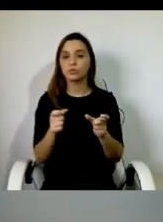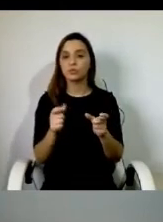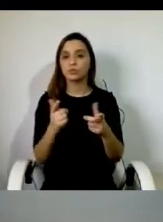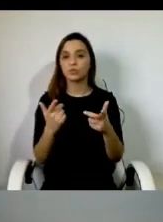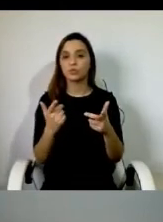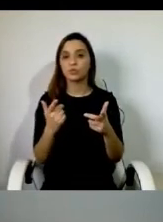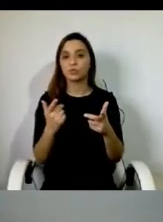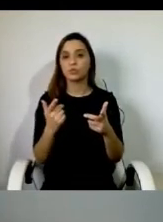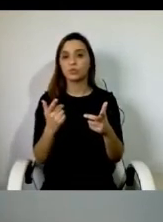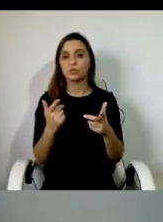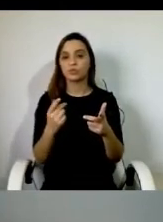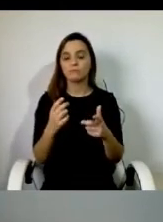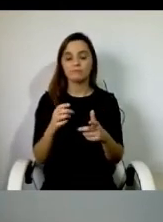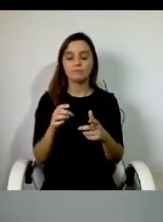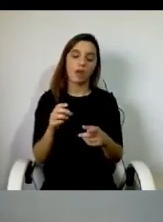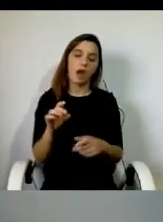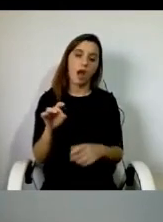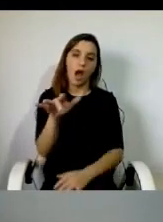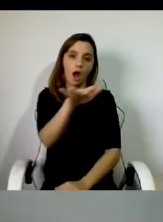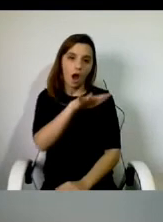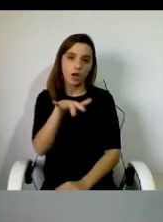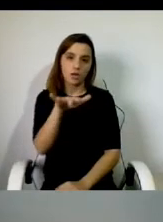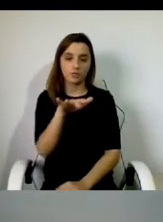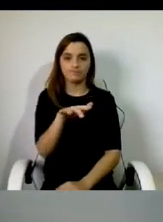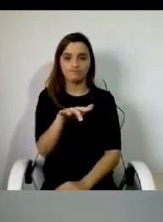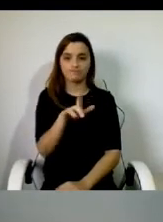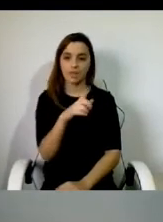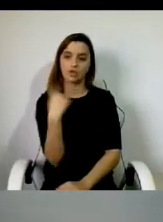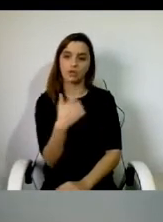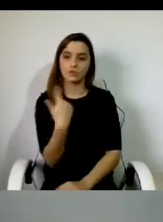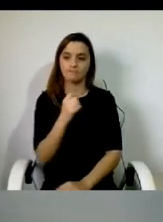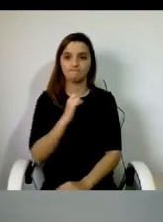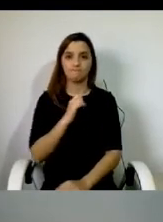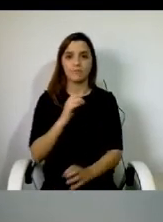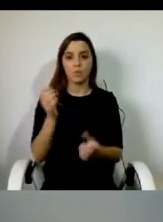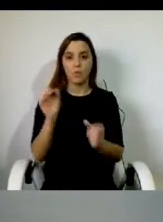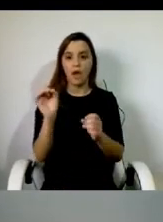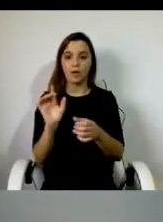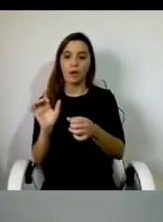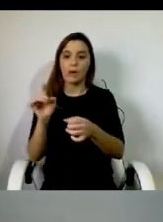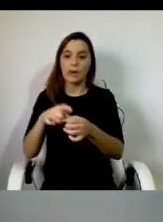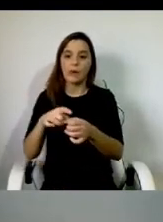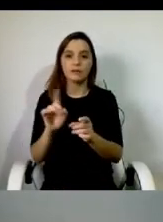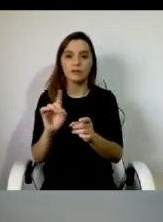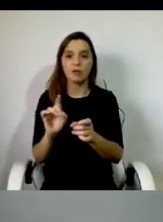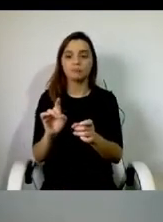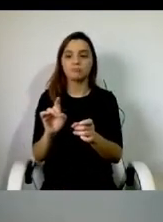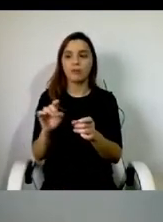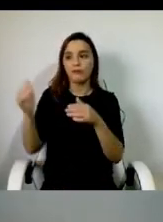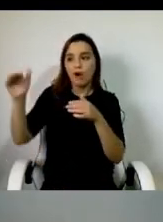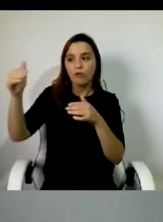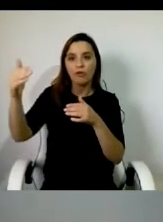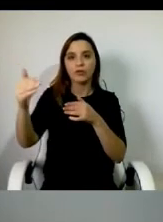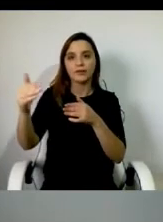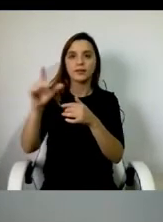geográfico para poder usufruir do cabo e da APN, foram também reencaminhadas para redes